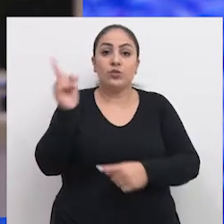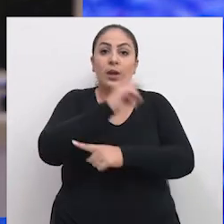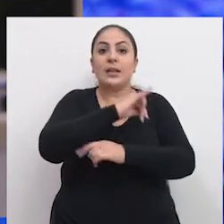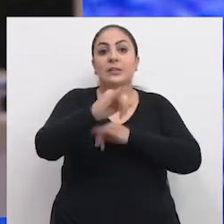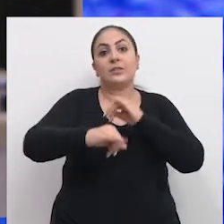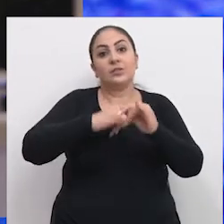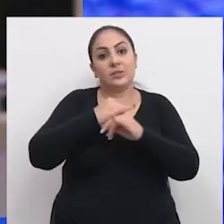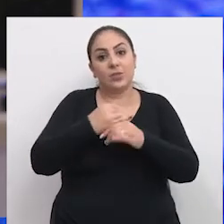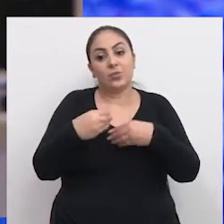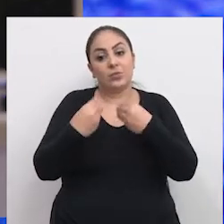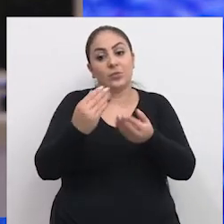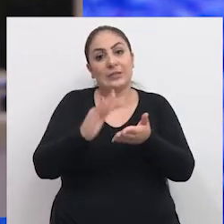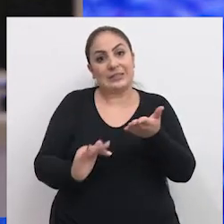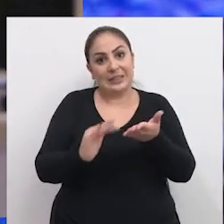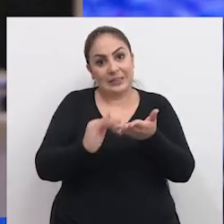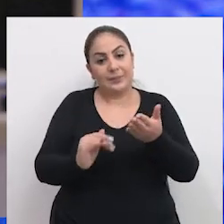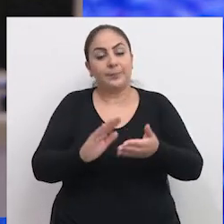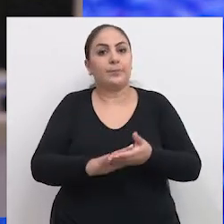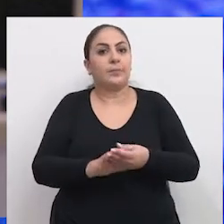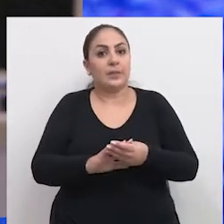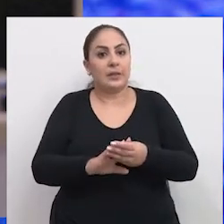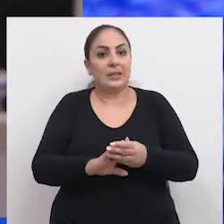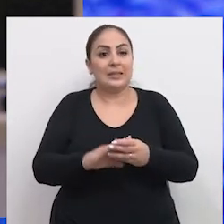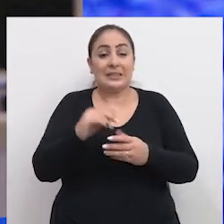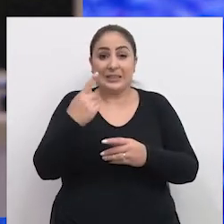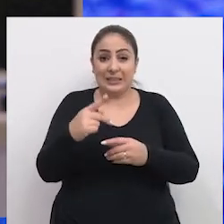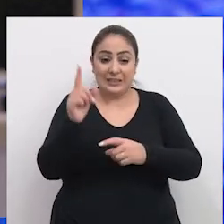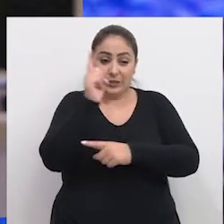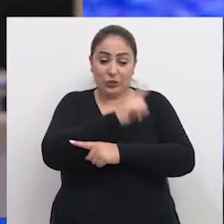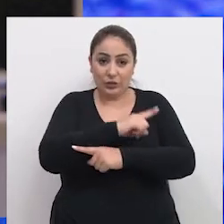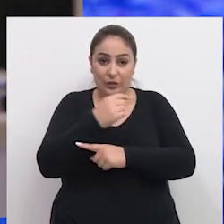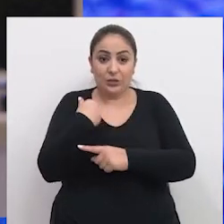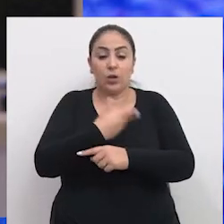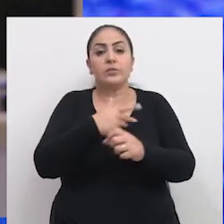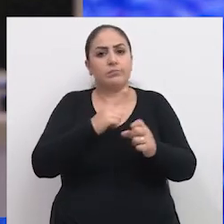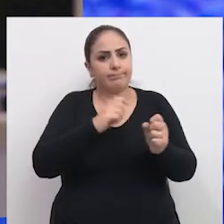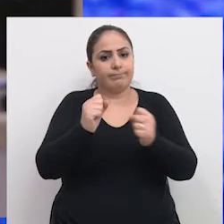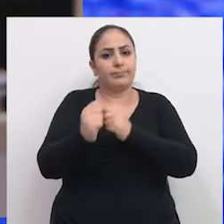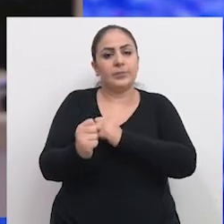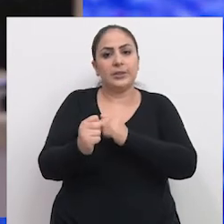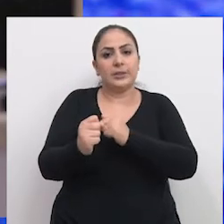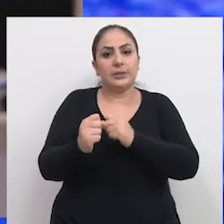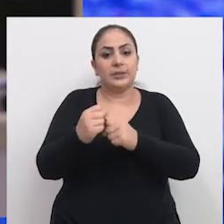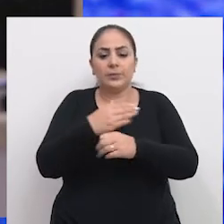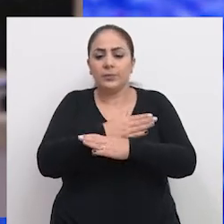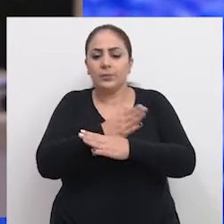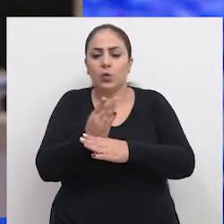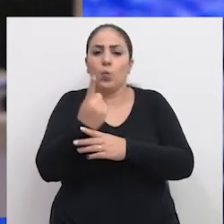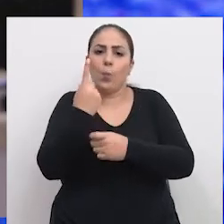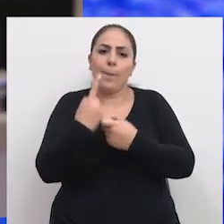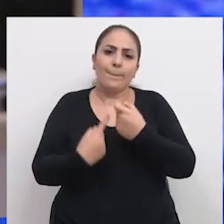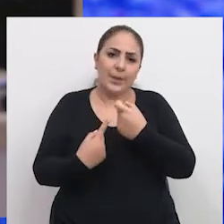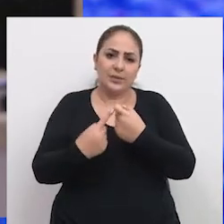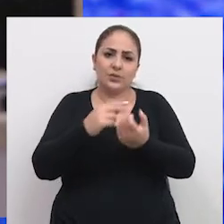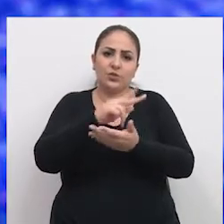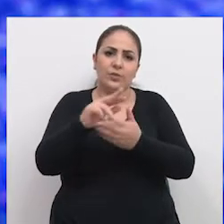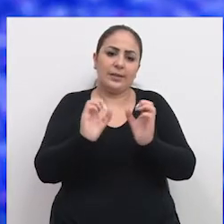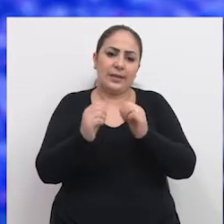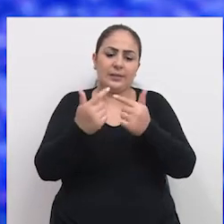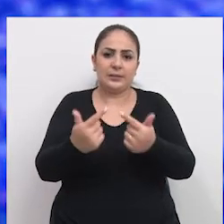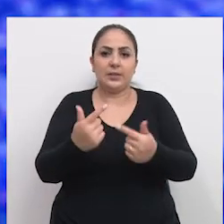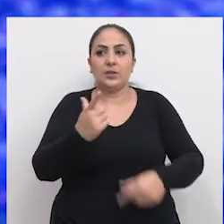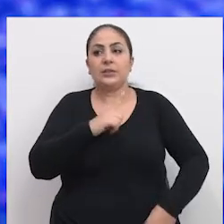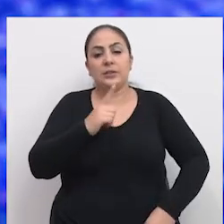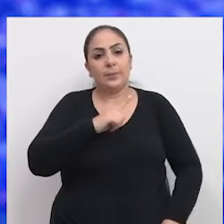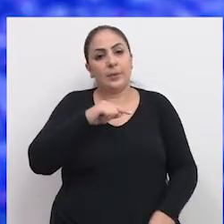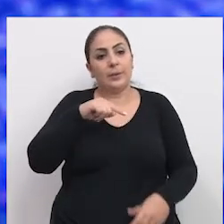Internacional do Doador de Sangue. E, a partir desta data, gente tem a possibilidade de estender por um mês para várias